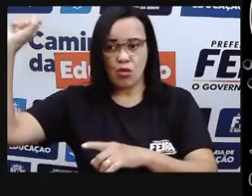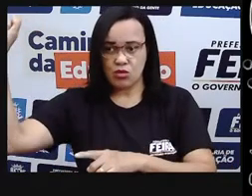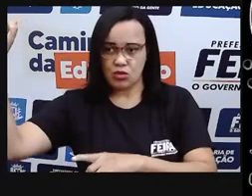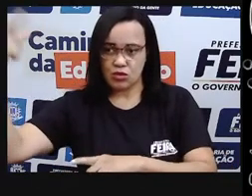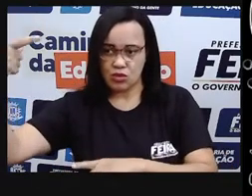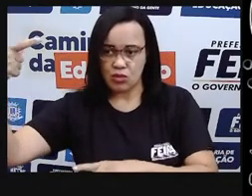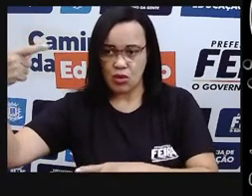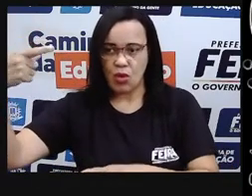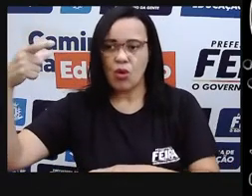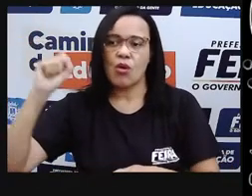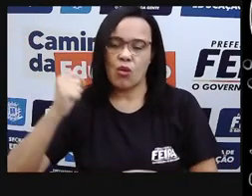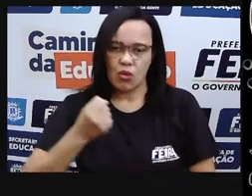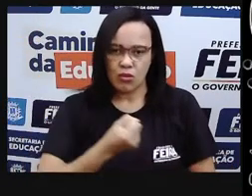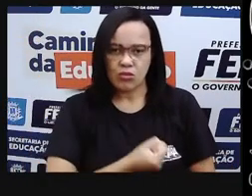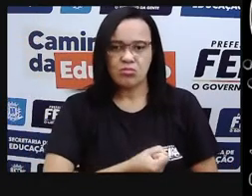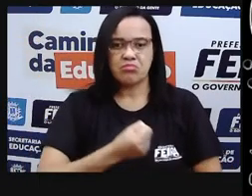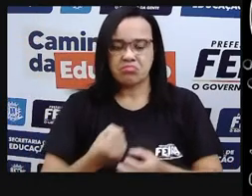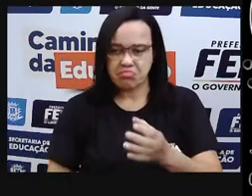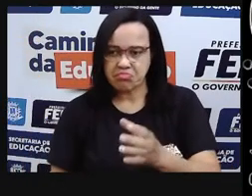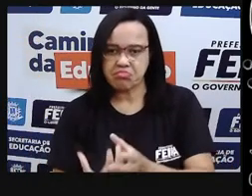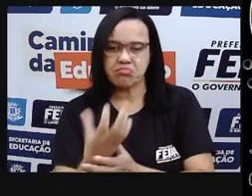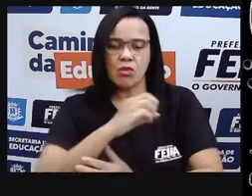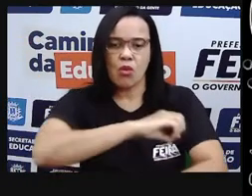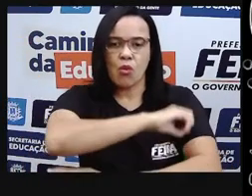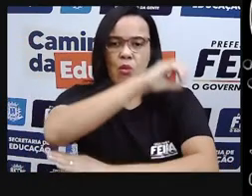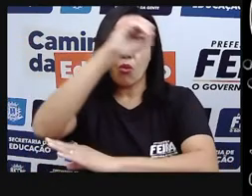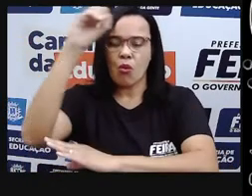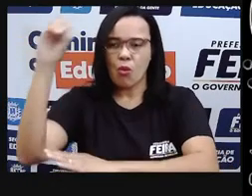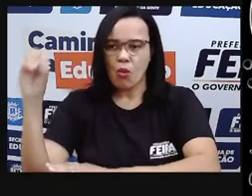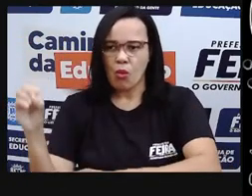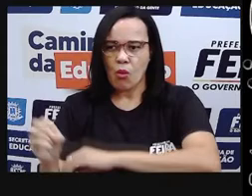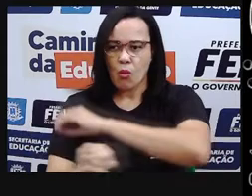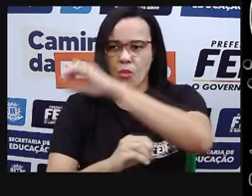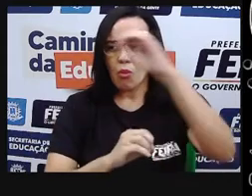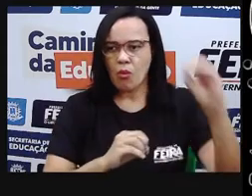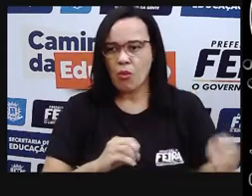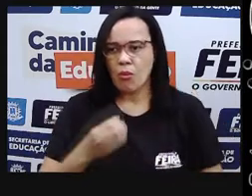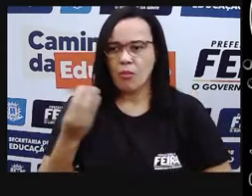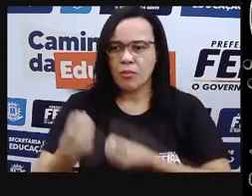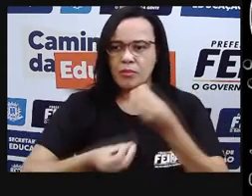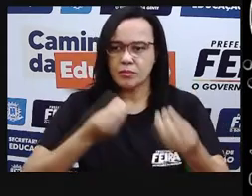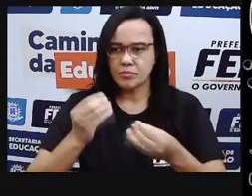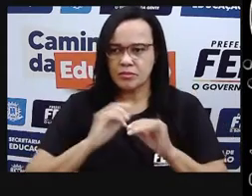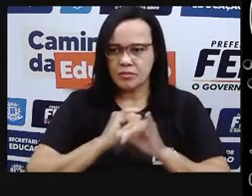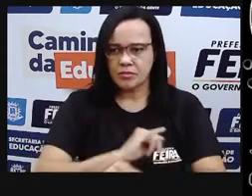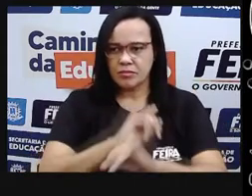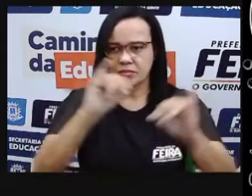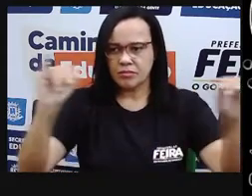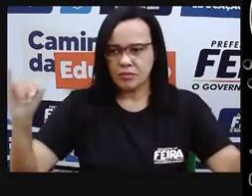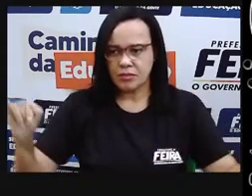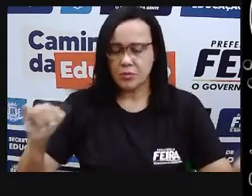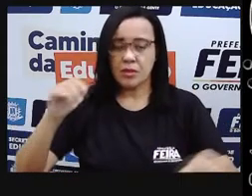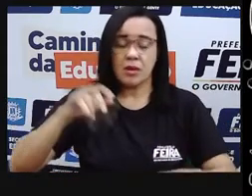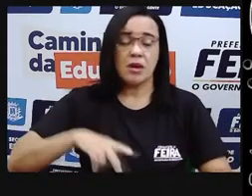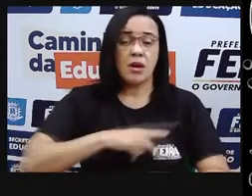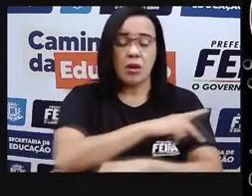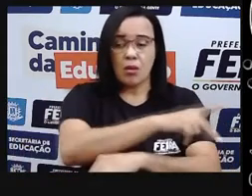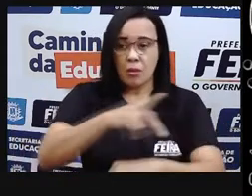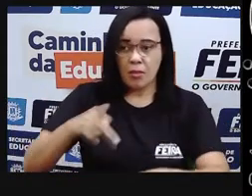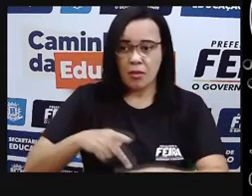o sol raiou, tomou conta da praça, sua energia, o sol raiou, para dizer ao país que hoje é o dia.